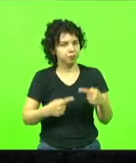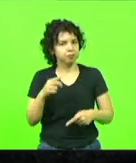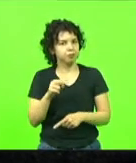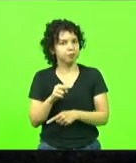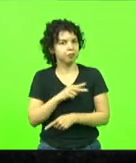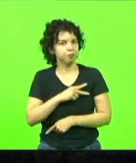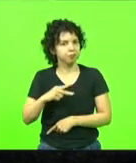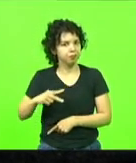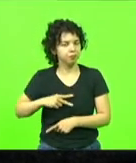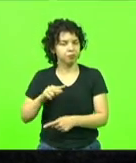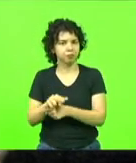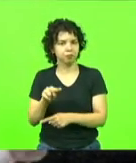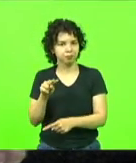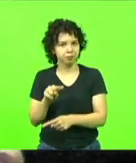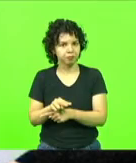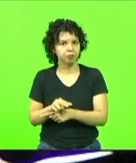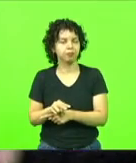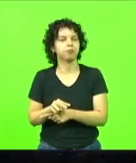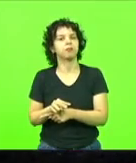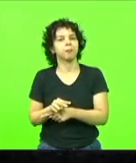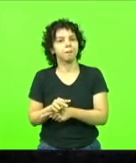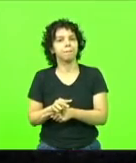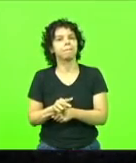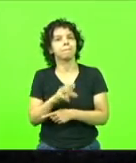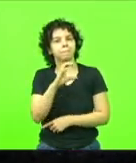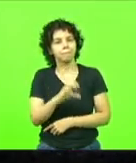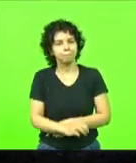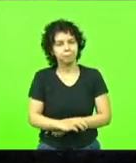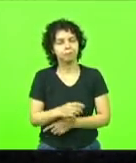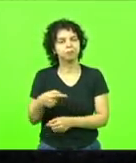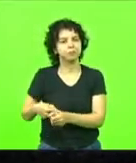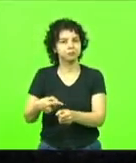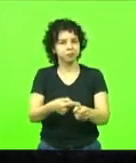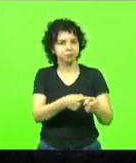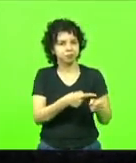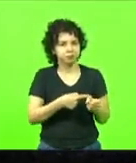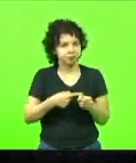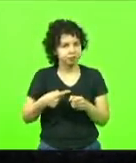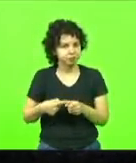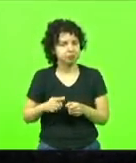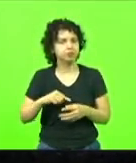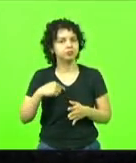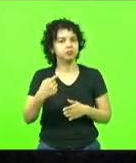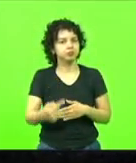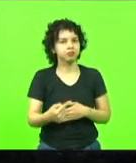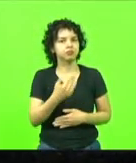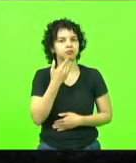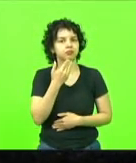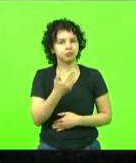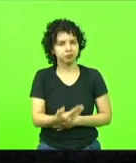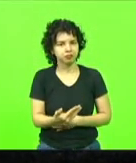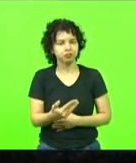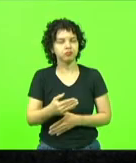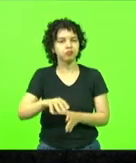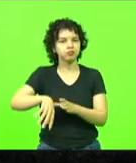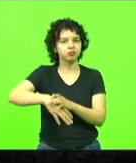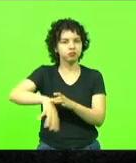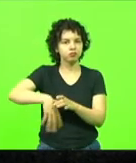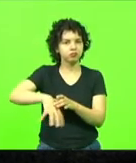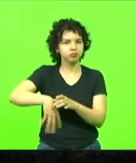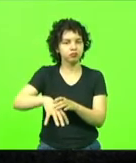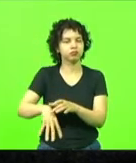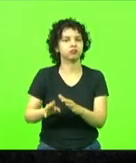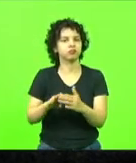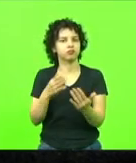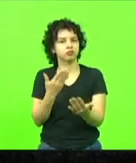Na sequência, o senhor presidente solicitou que se procedesse o sorteio das escolas que